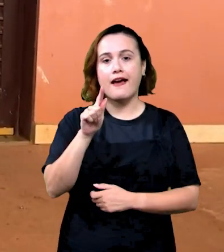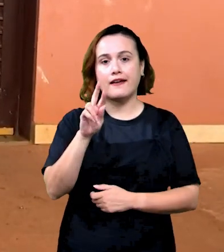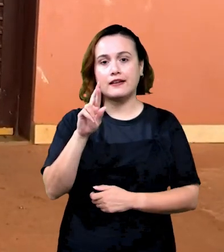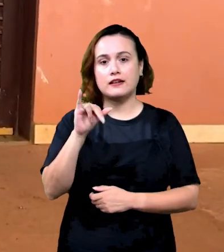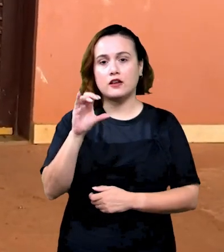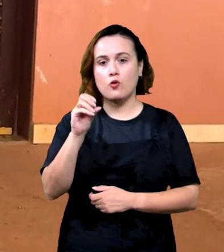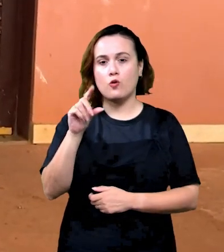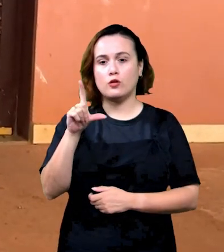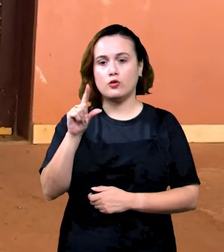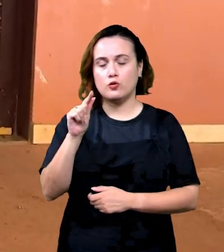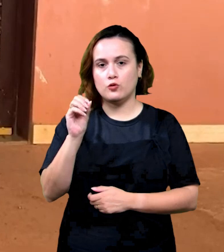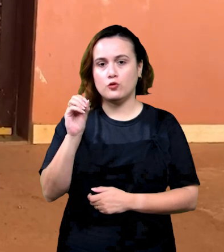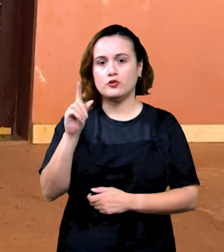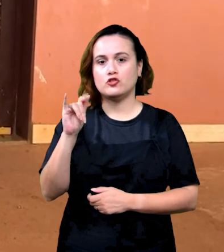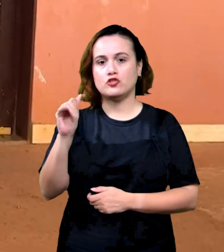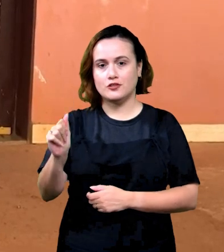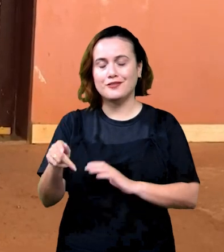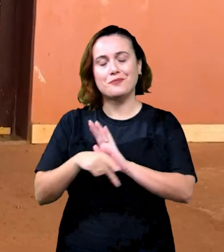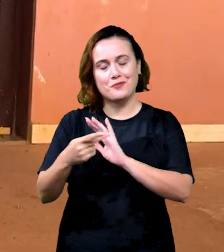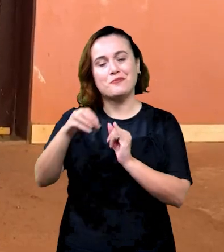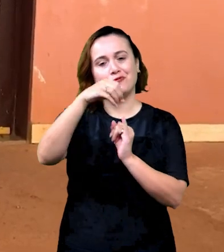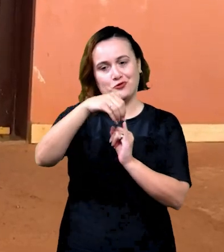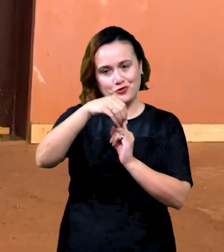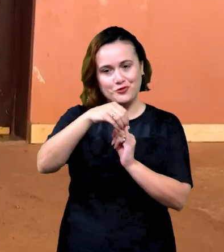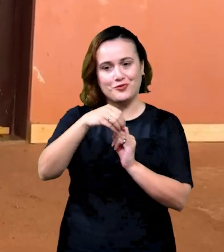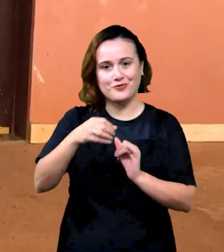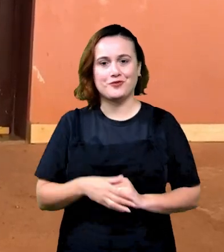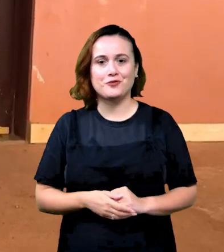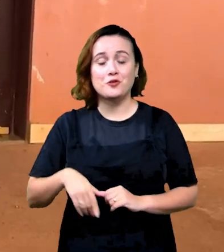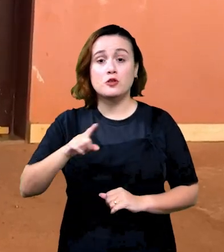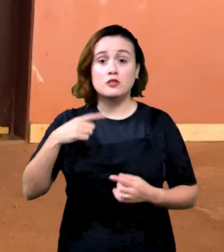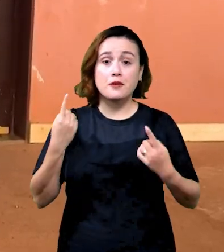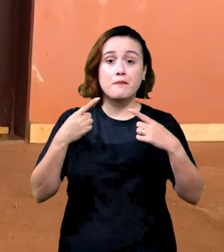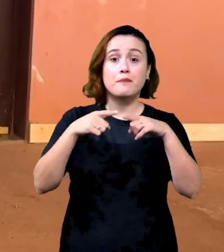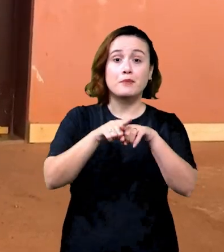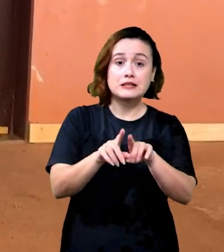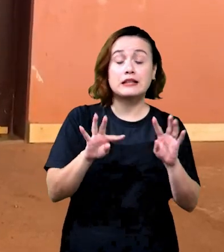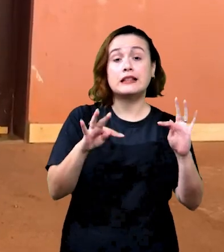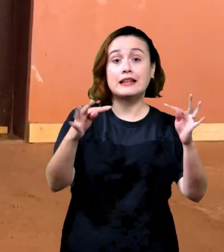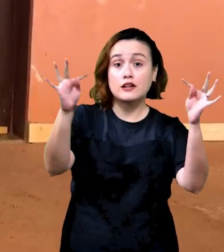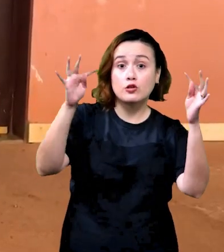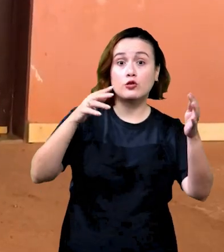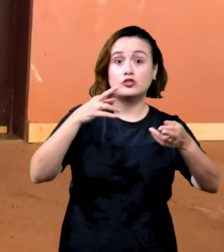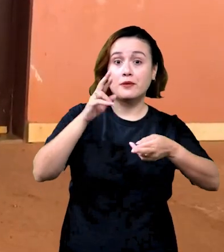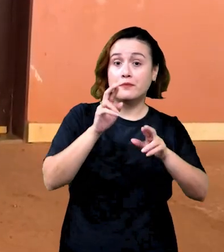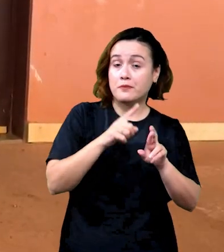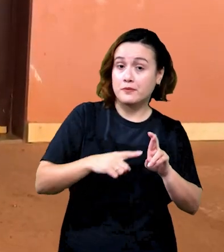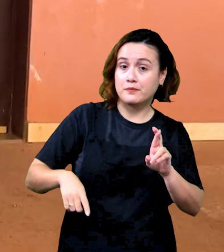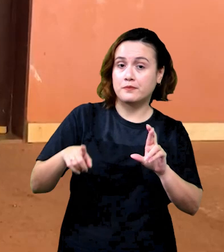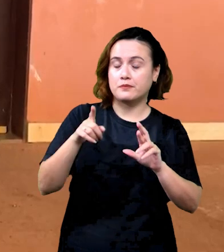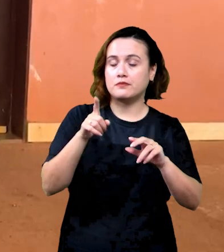Brasília. Estamos com a parceria com tecnologias para reaproveitamento de resíduos